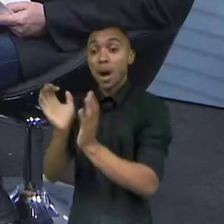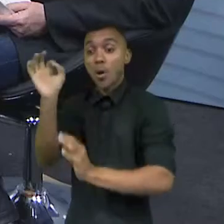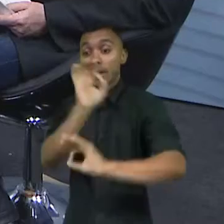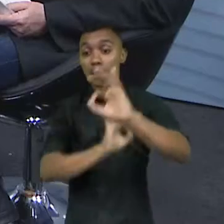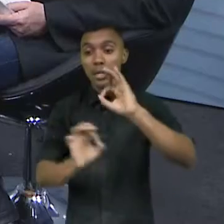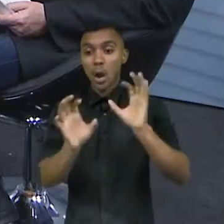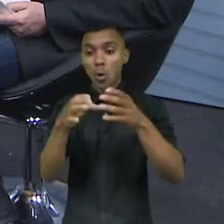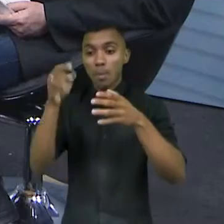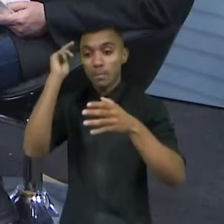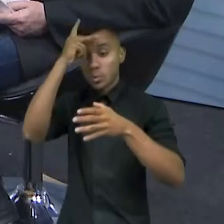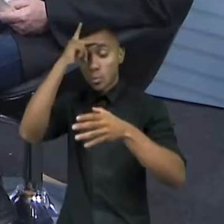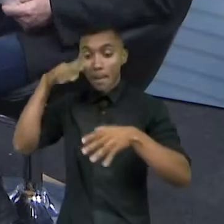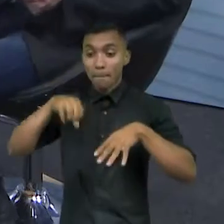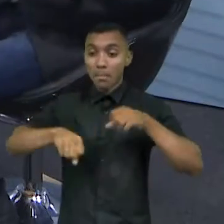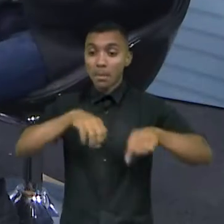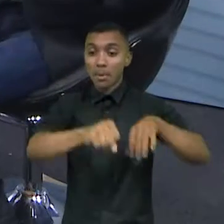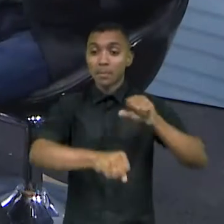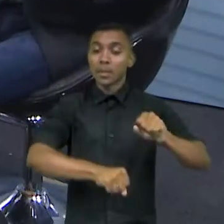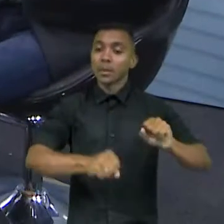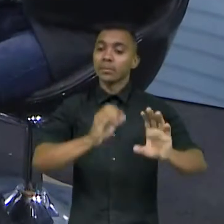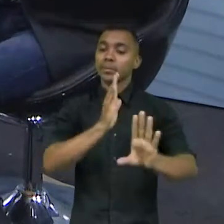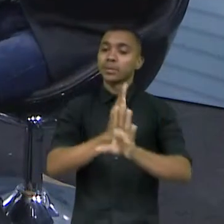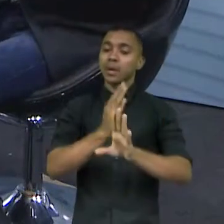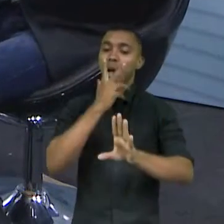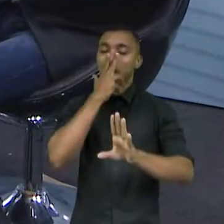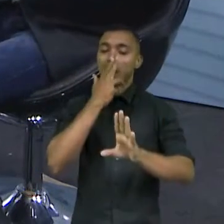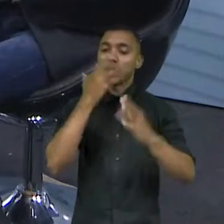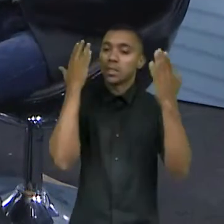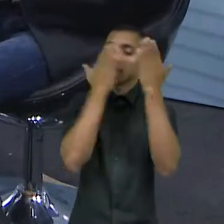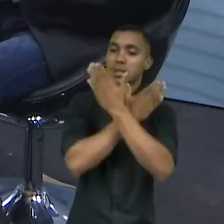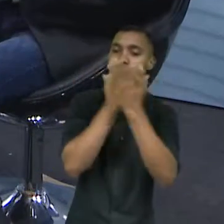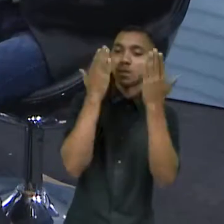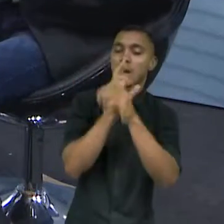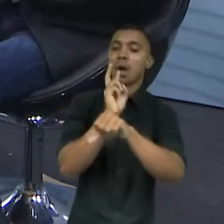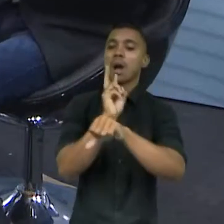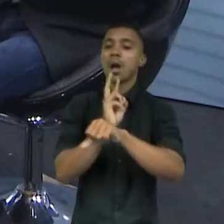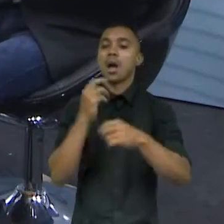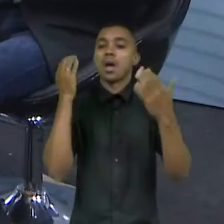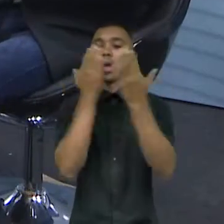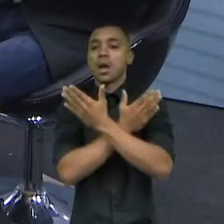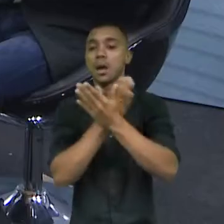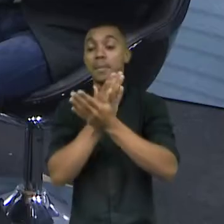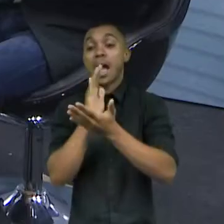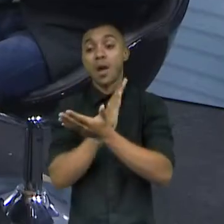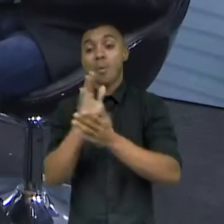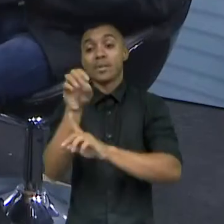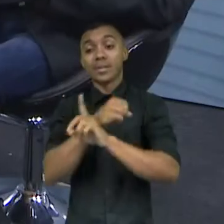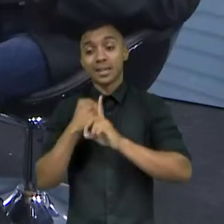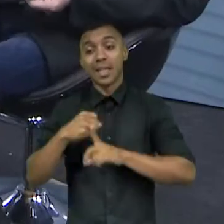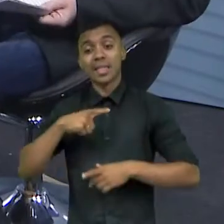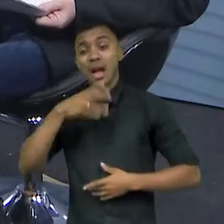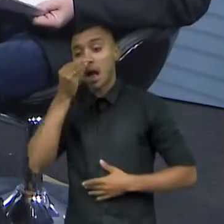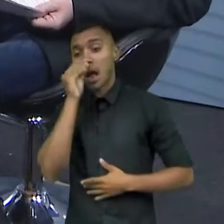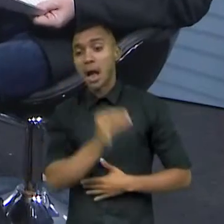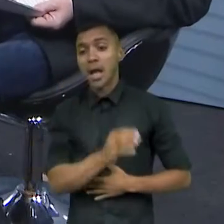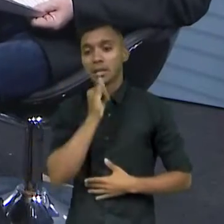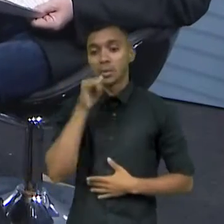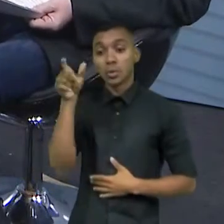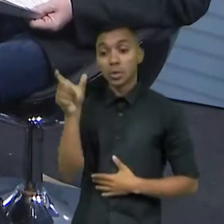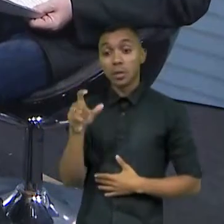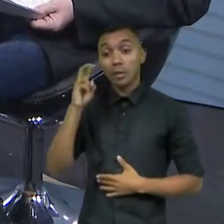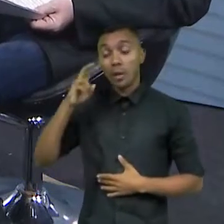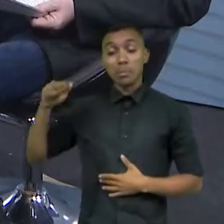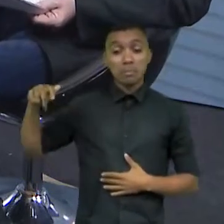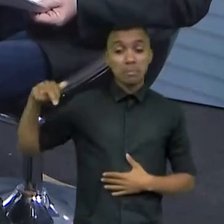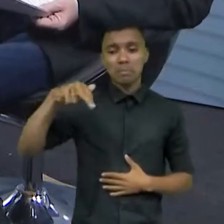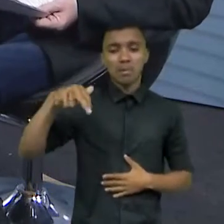catadores. Porque hoje, eles são invisíveis, muitas vezes, eles são desprezados pela sociedade. Você vê um catador, você o trata